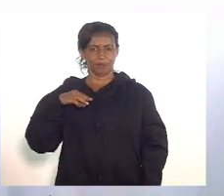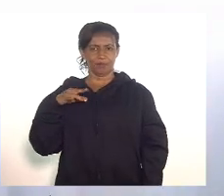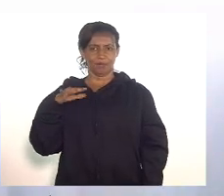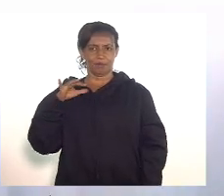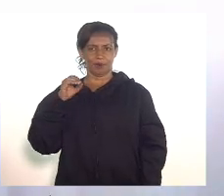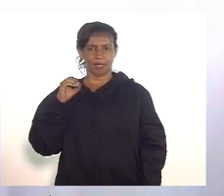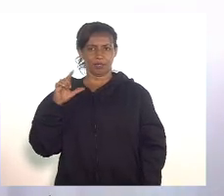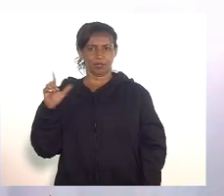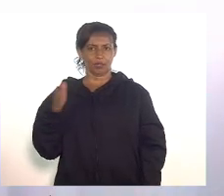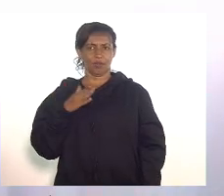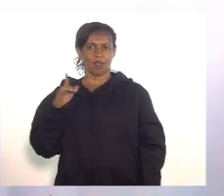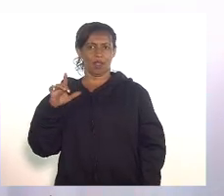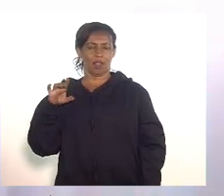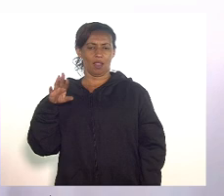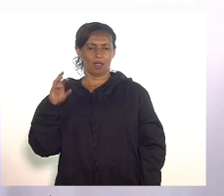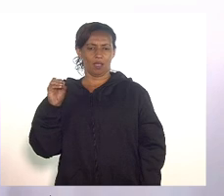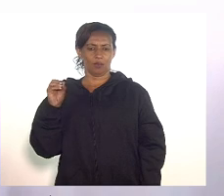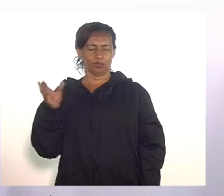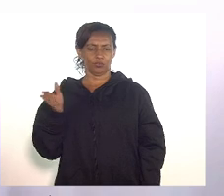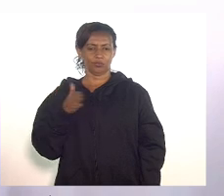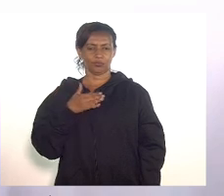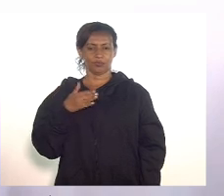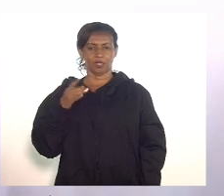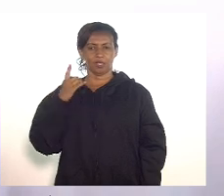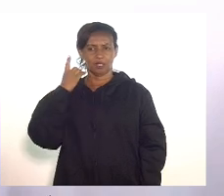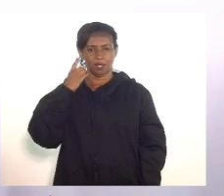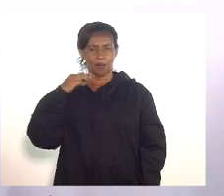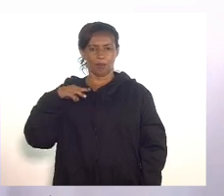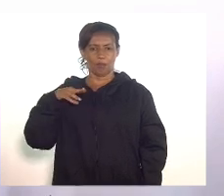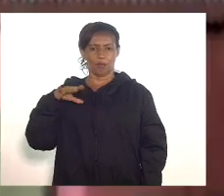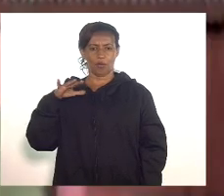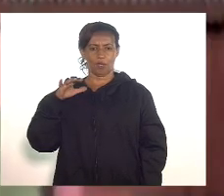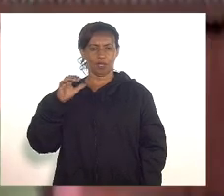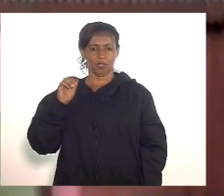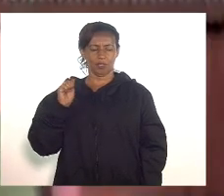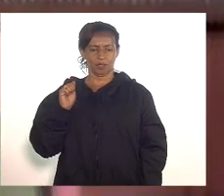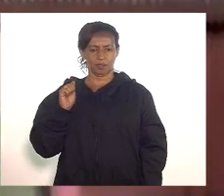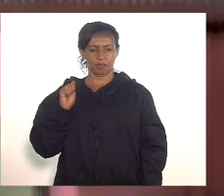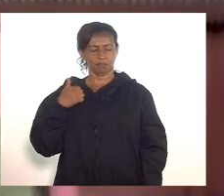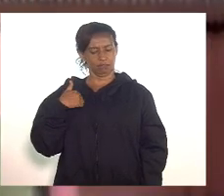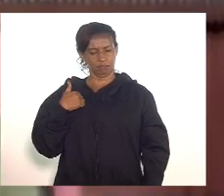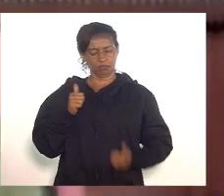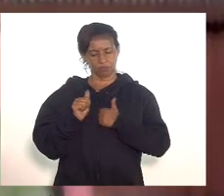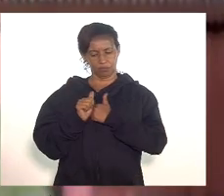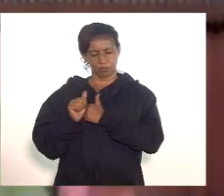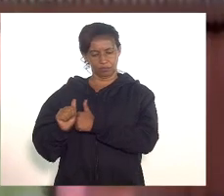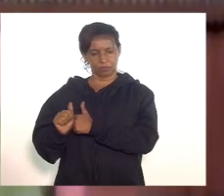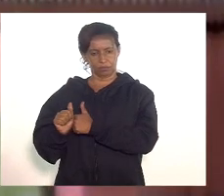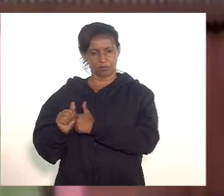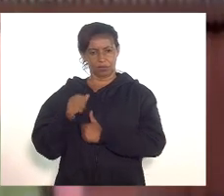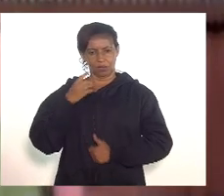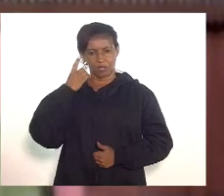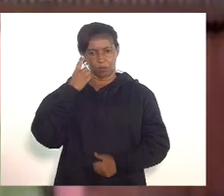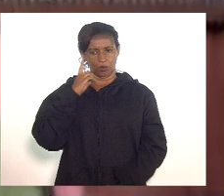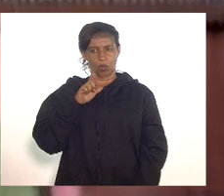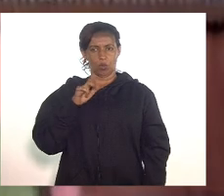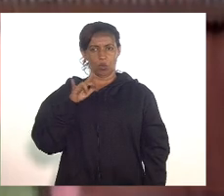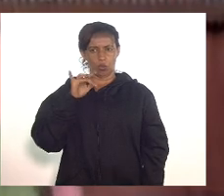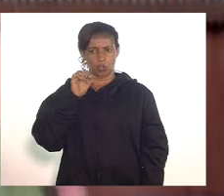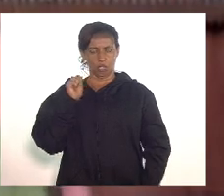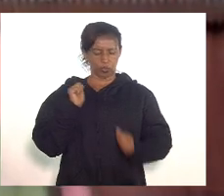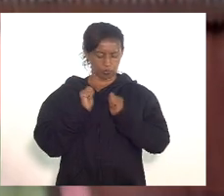deputada Mônica Francisco acompanho o voto divergente do deputado Luiz Paulo